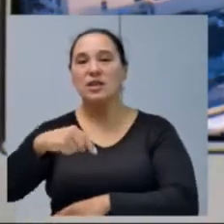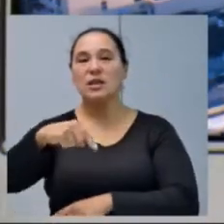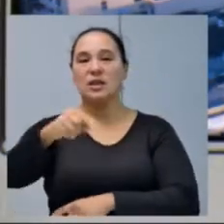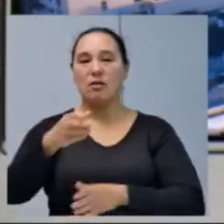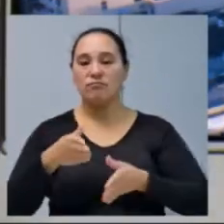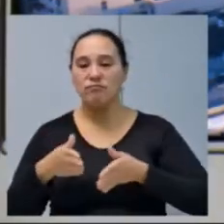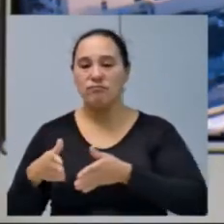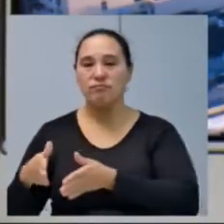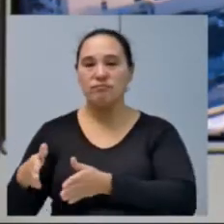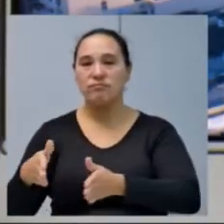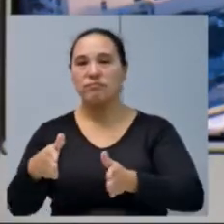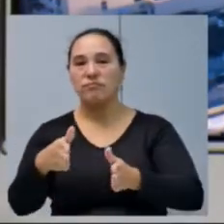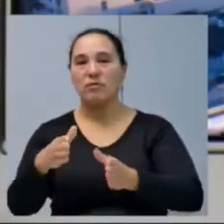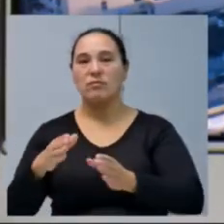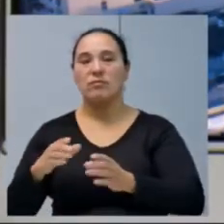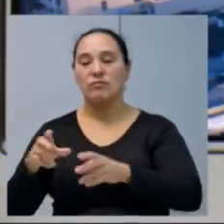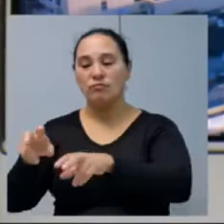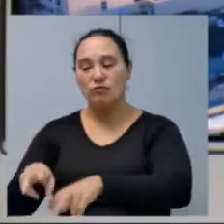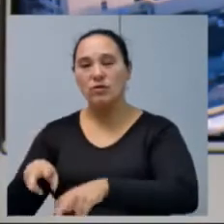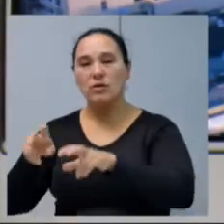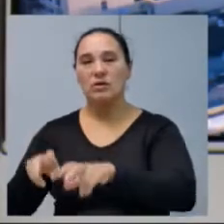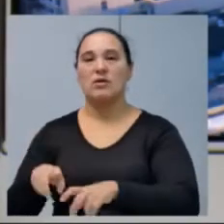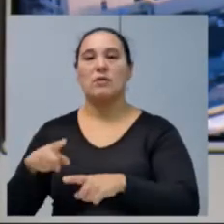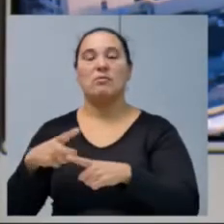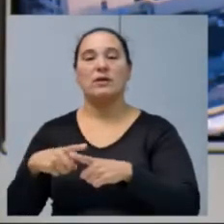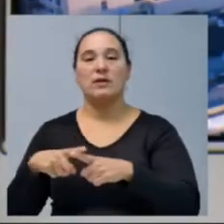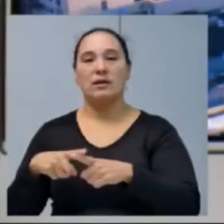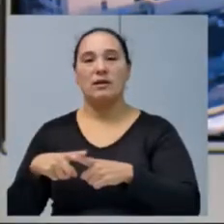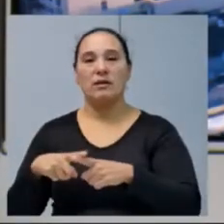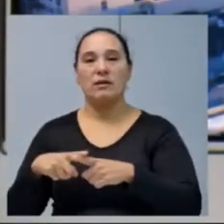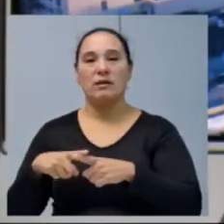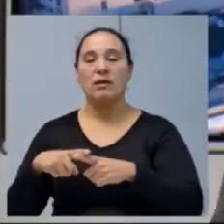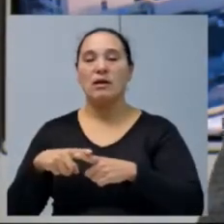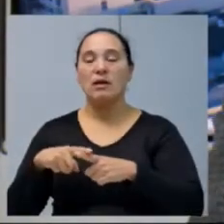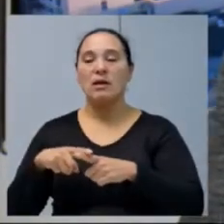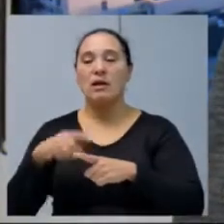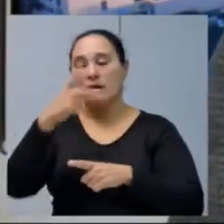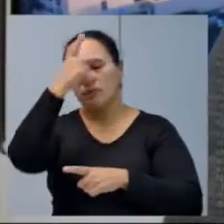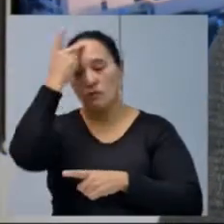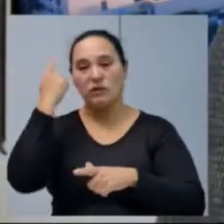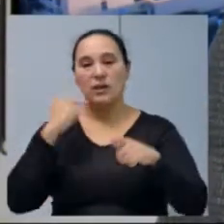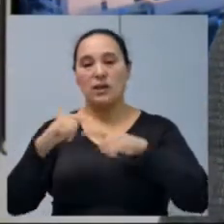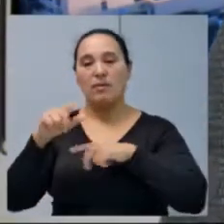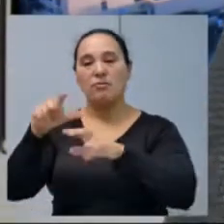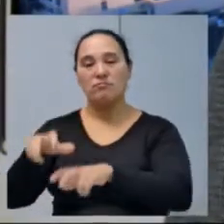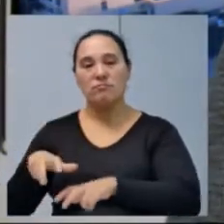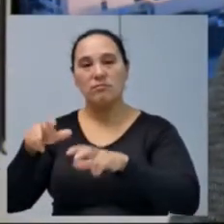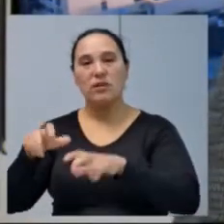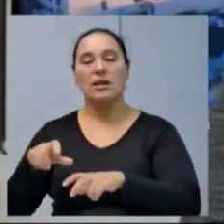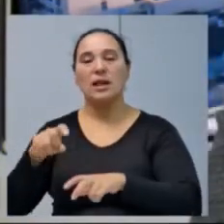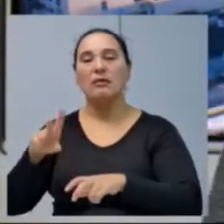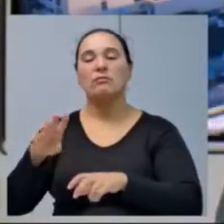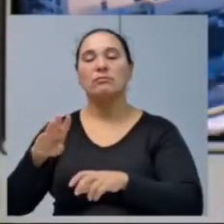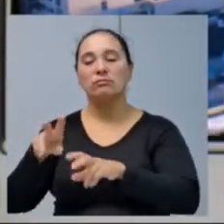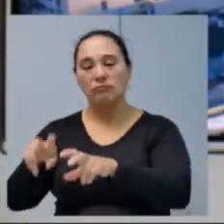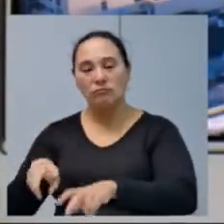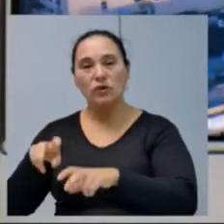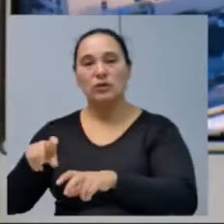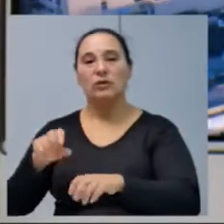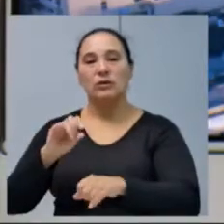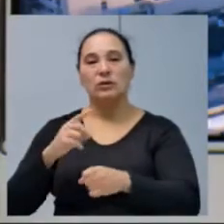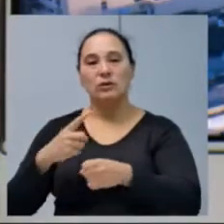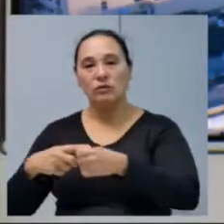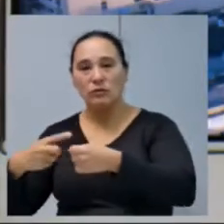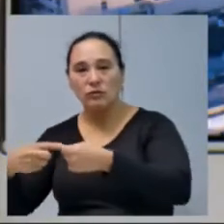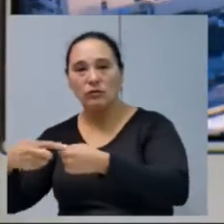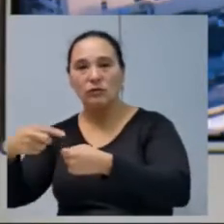pelas vias daquela localidade. E a gente sabe que os produtores, não apenas no Campo Inzal, mas em demais linhas aqui do nosso interior do